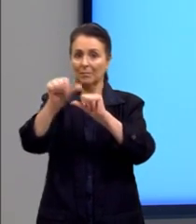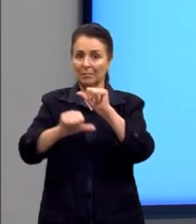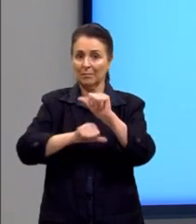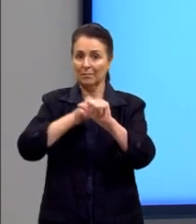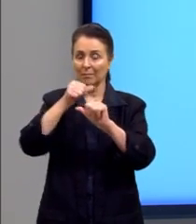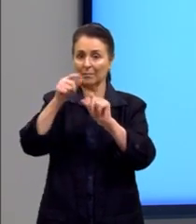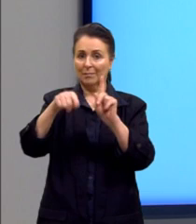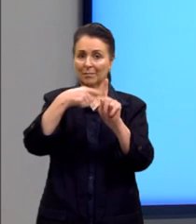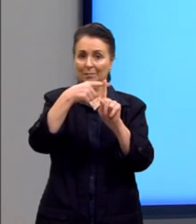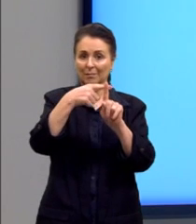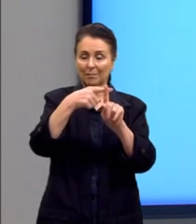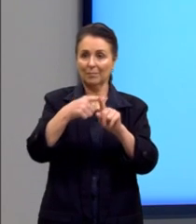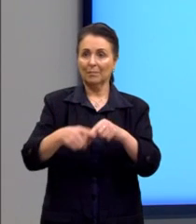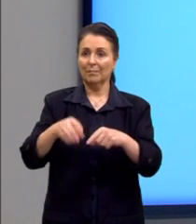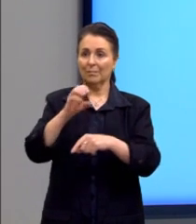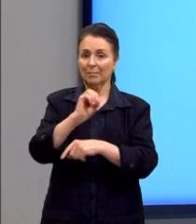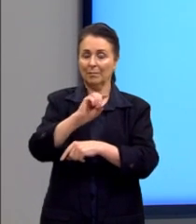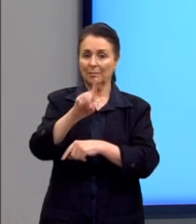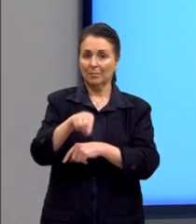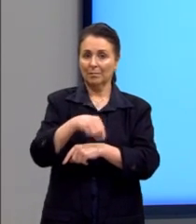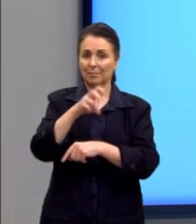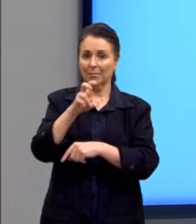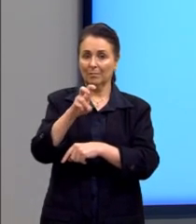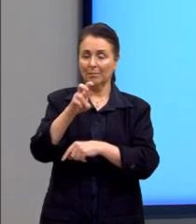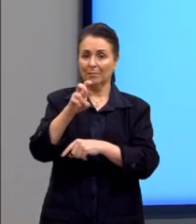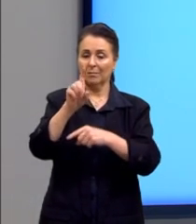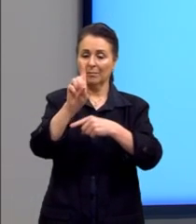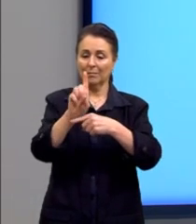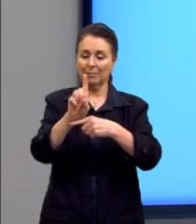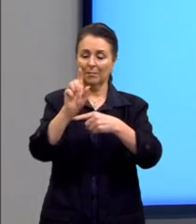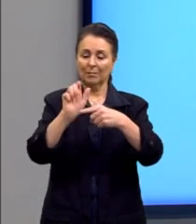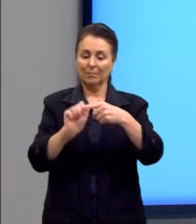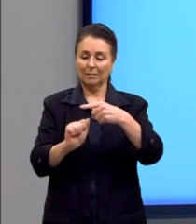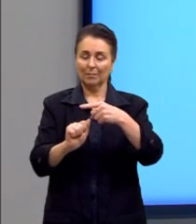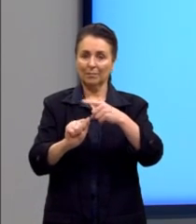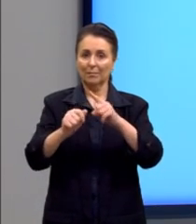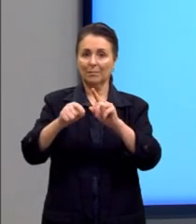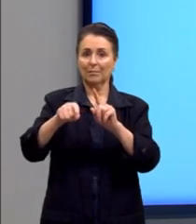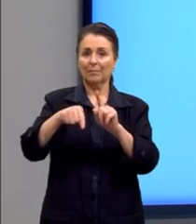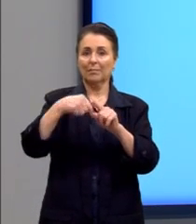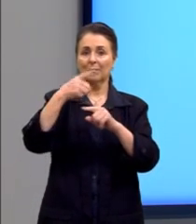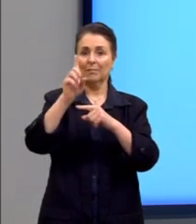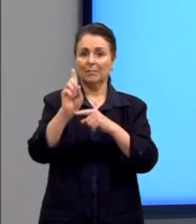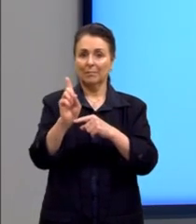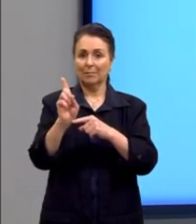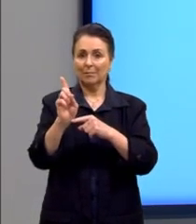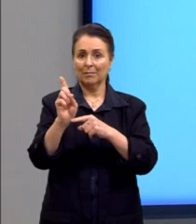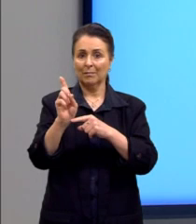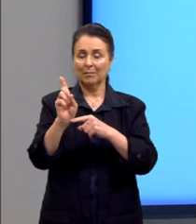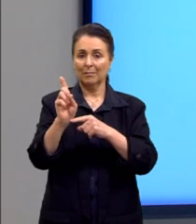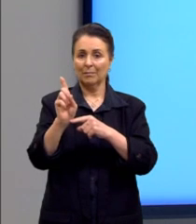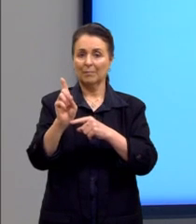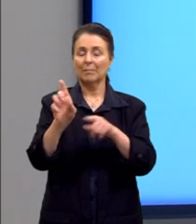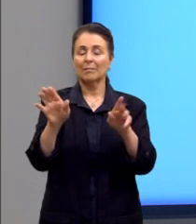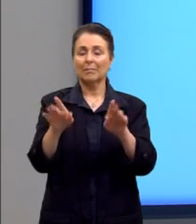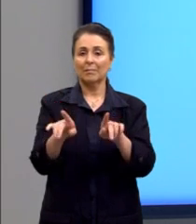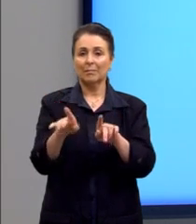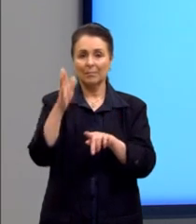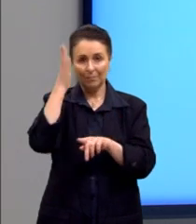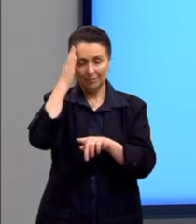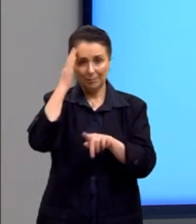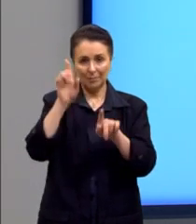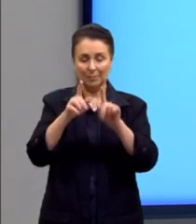0,5 é igual a 1 sobre A elevado a 1. Nós sabemos aqui também pelas